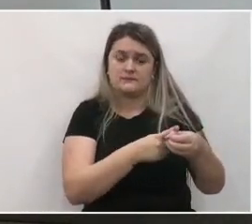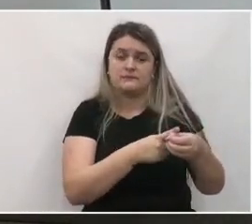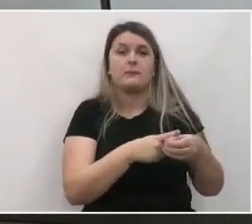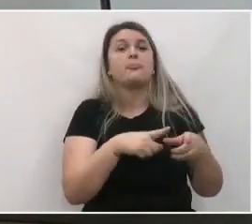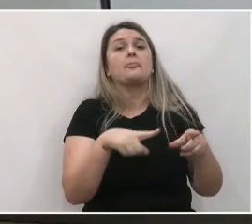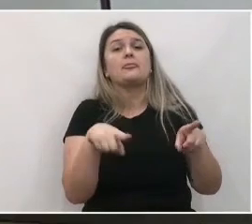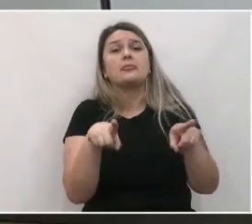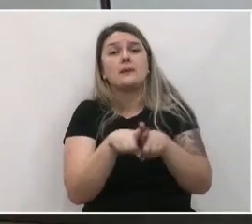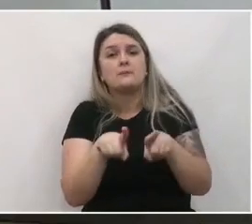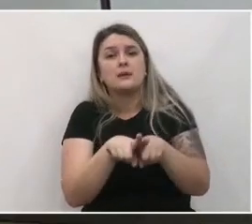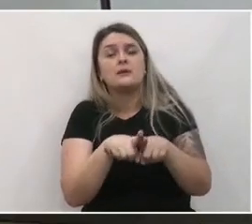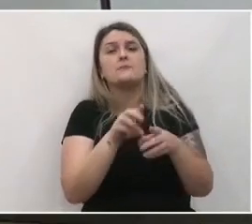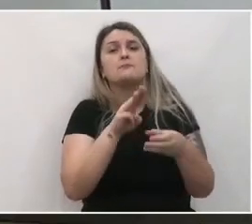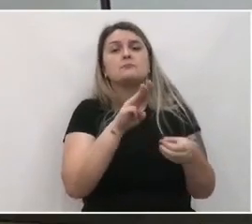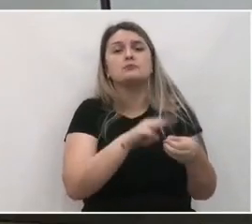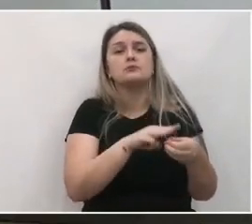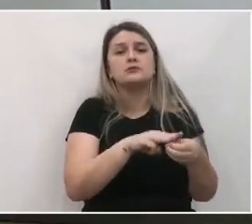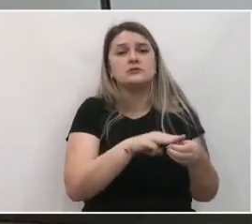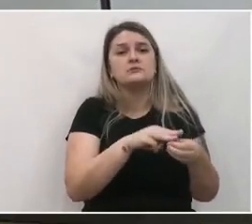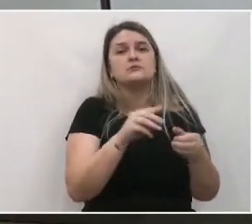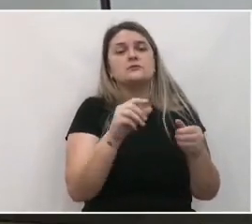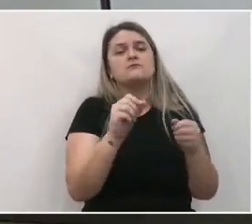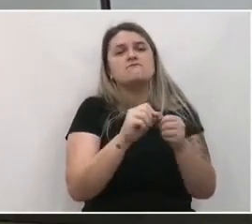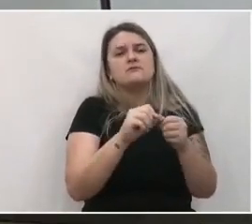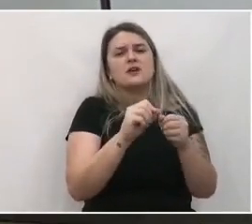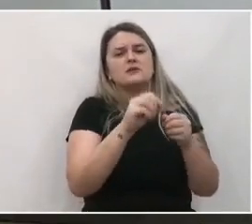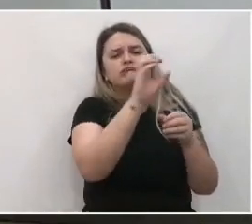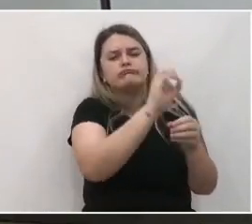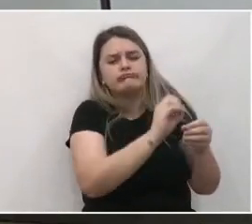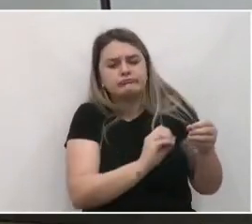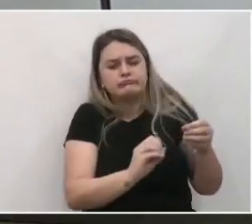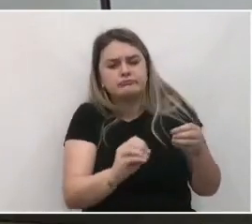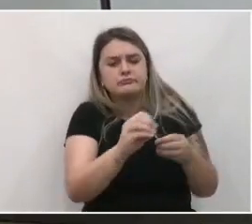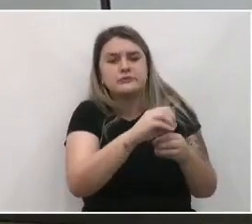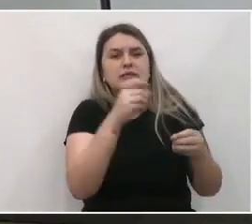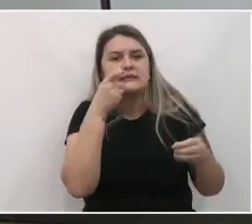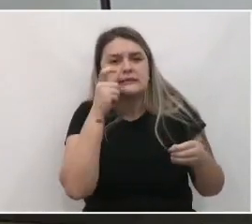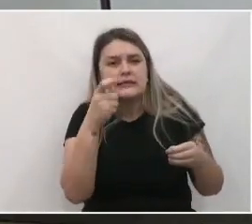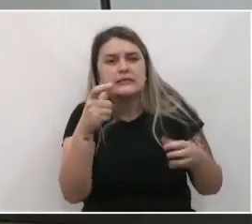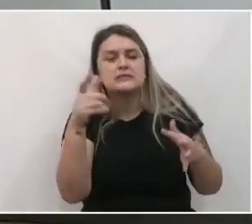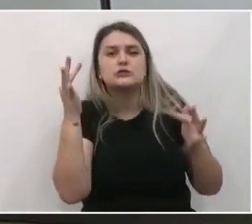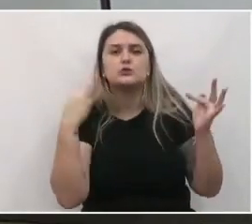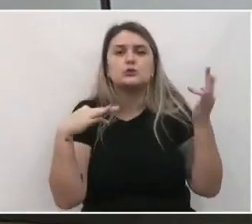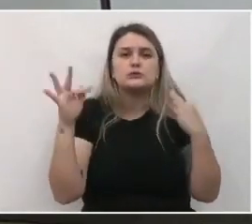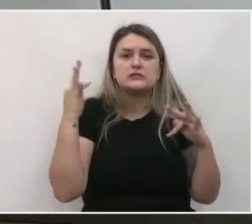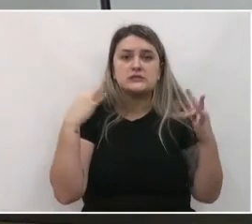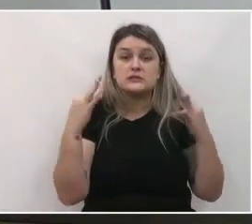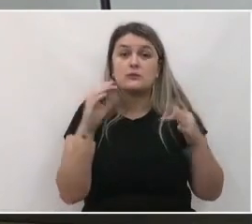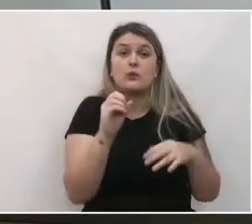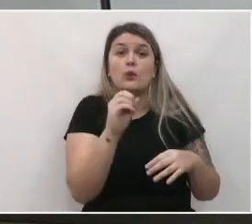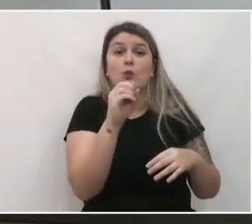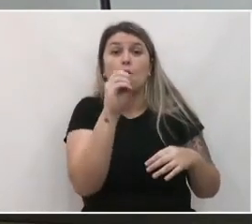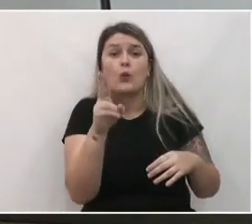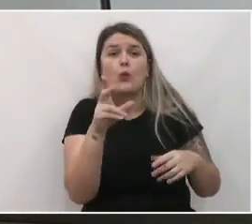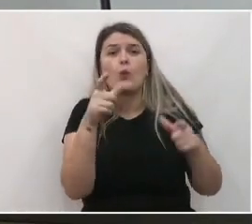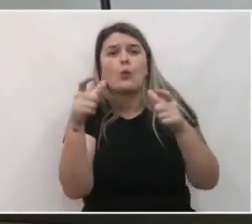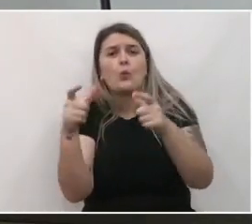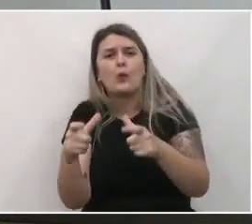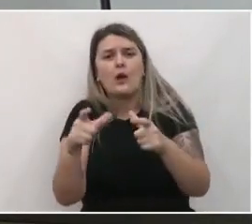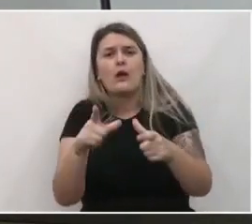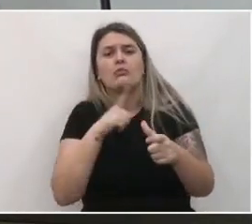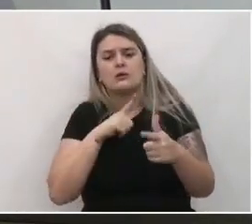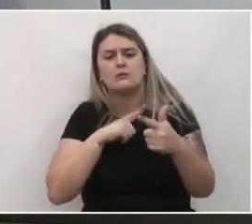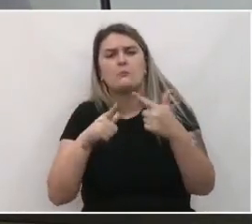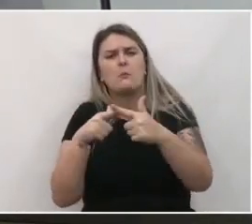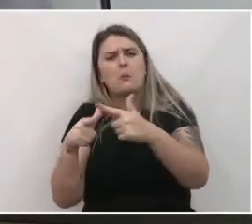também municípios que façam parte de regiões de interesse turístico e ou regiões aonde haja impacto